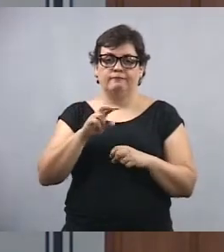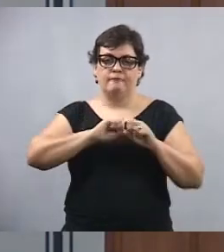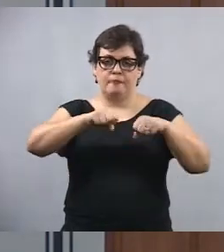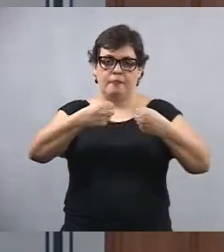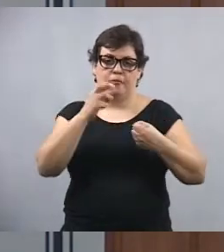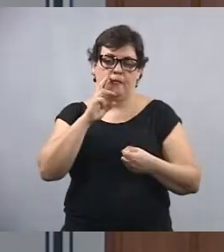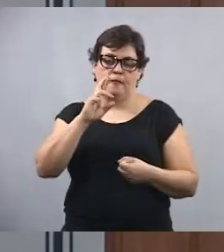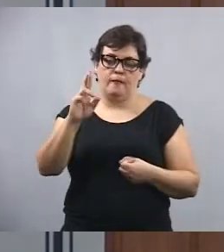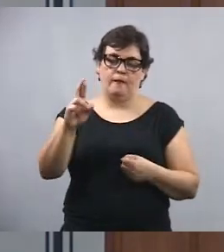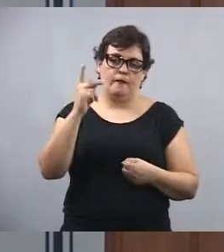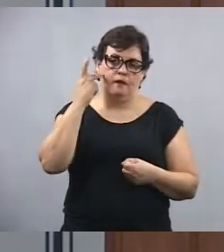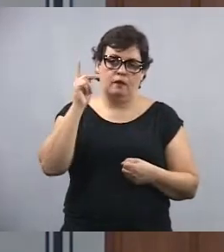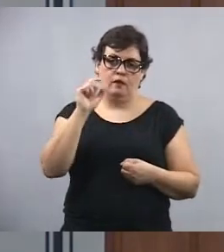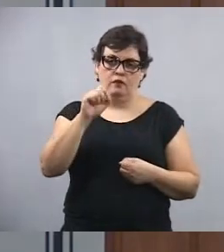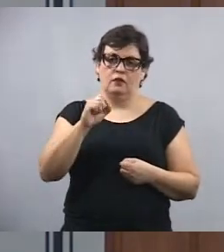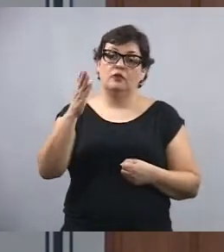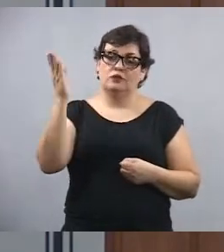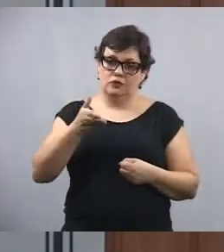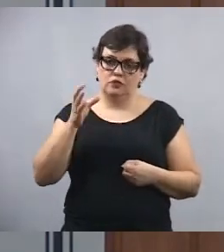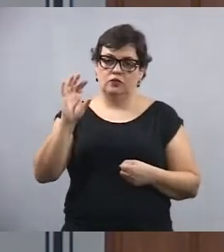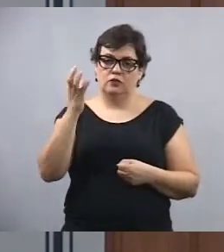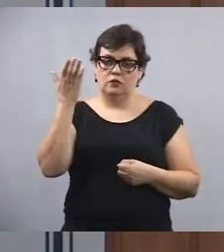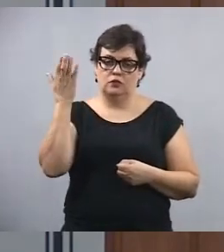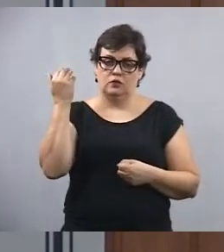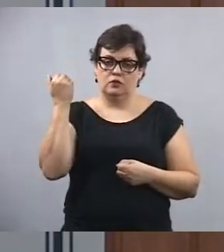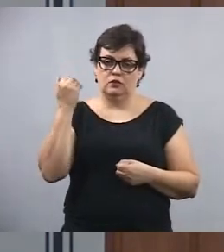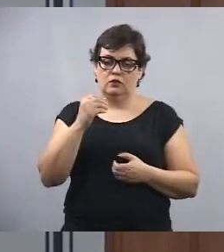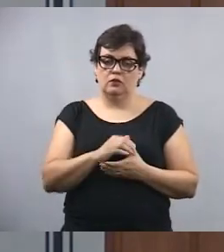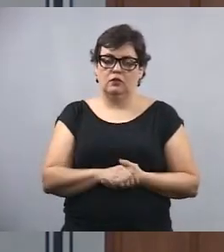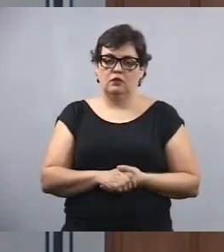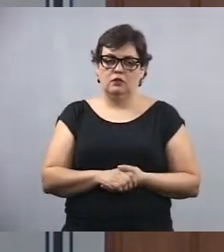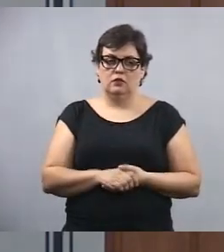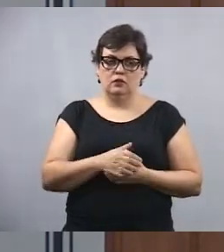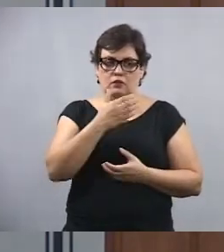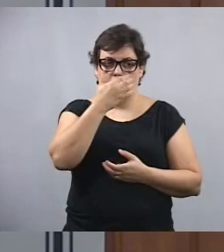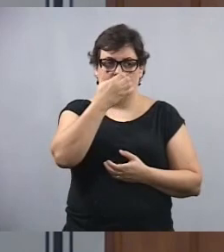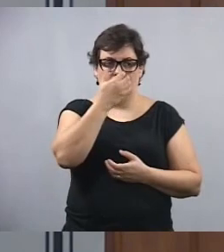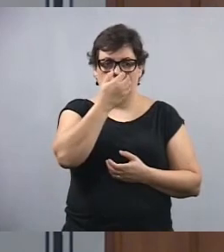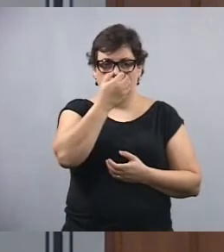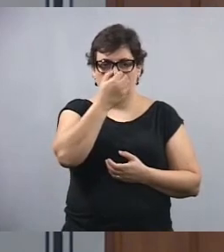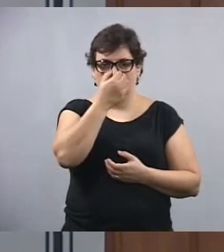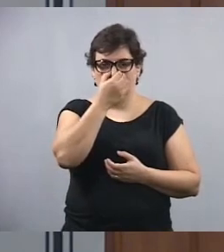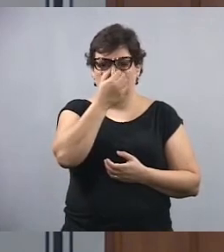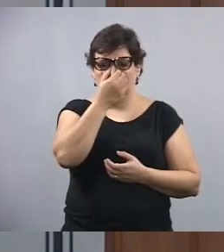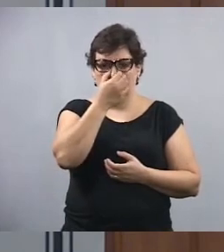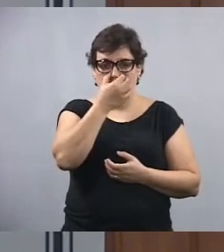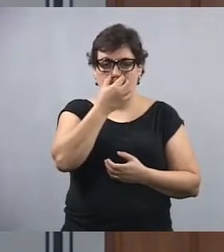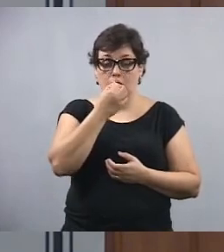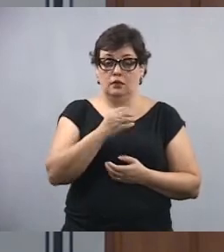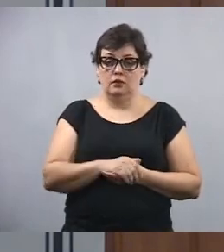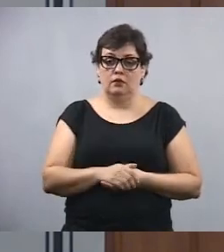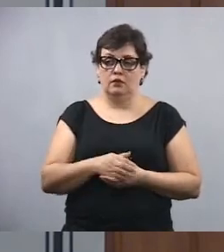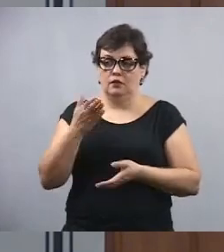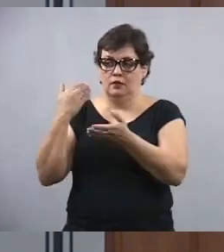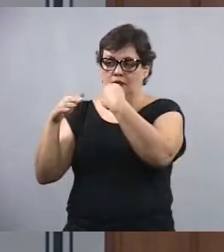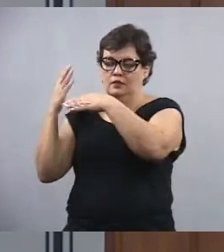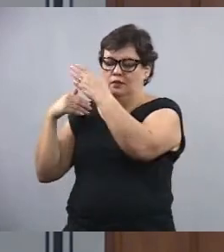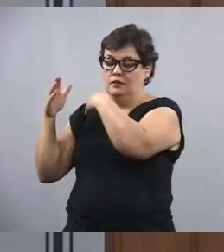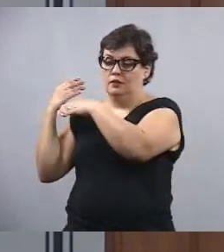resposta àquela ocorrência já ocorrida. Lá nos anos 60, 70,